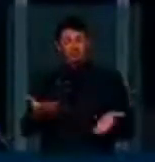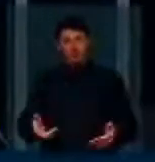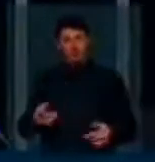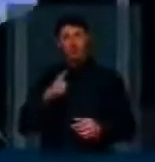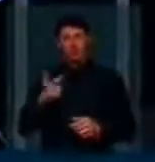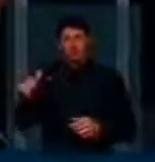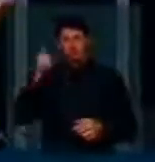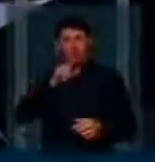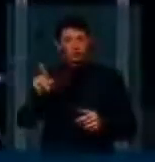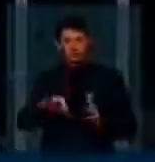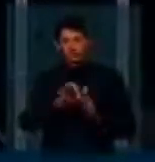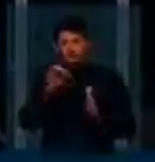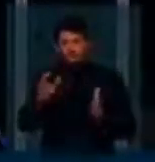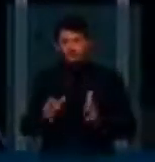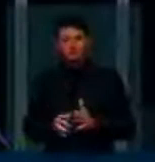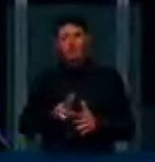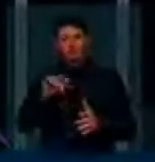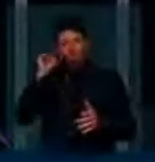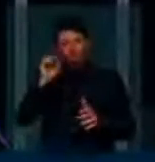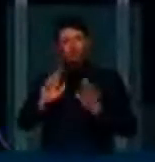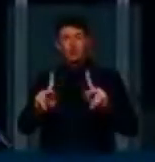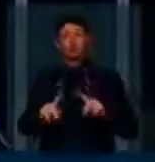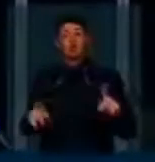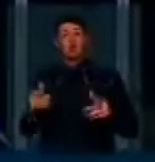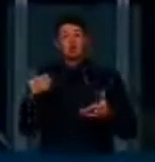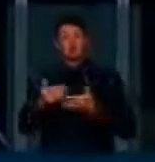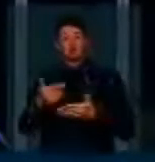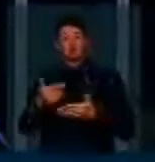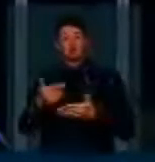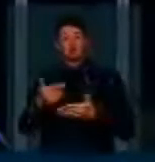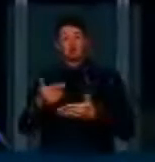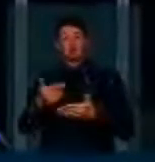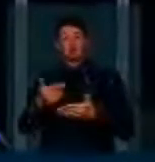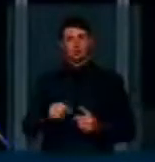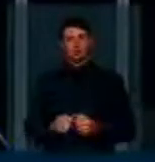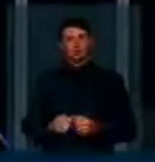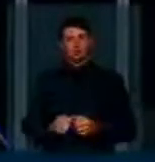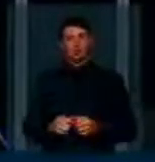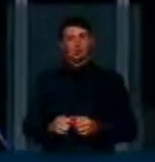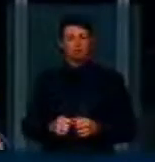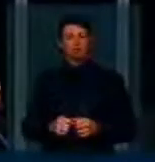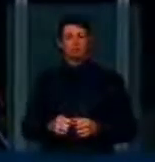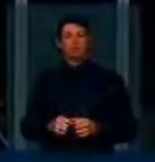que outros que não conseguiram se inscrever ainda serão ouvidos. Mas até o momento, 28, dos quais